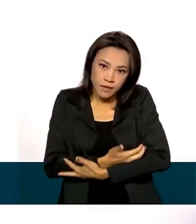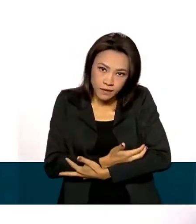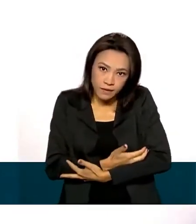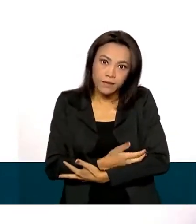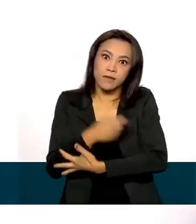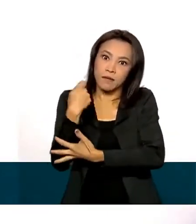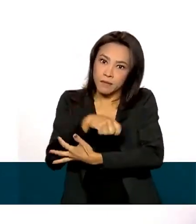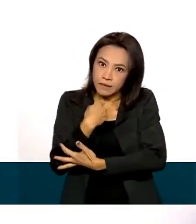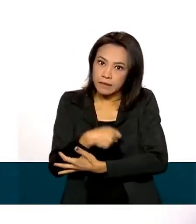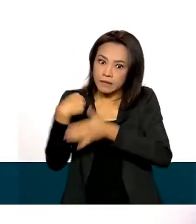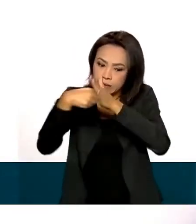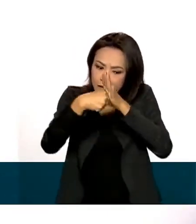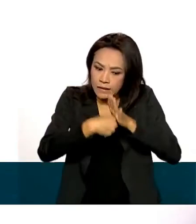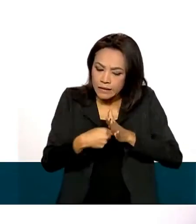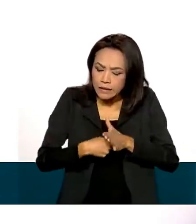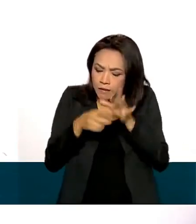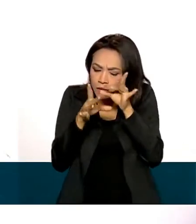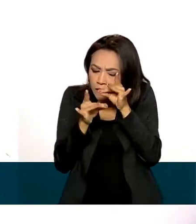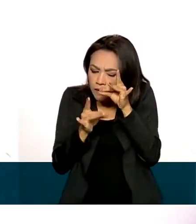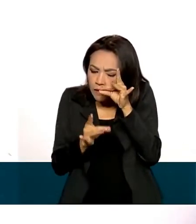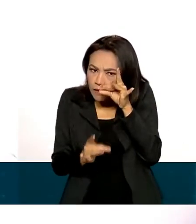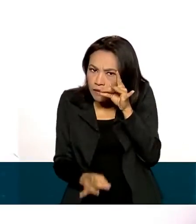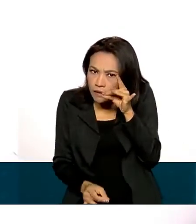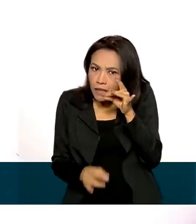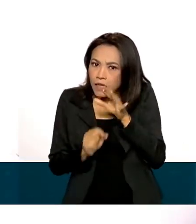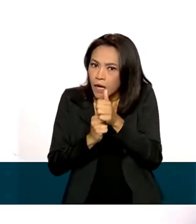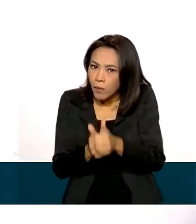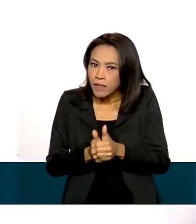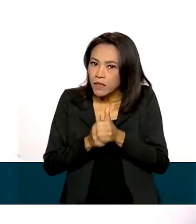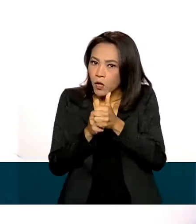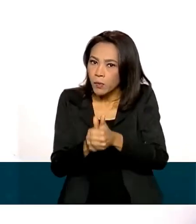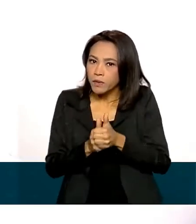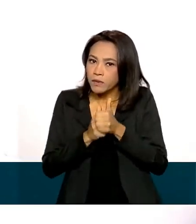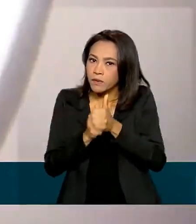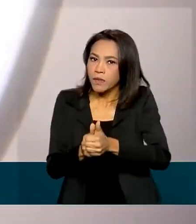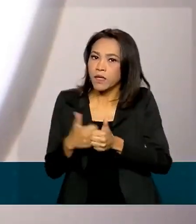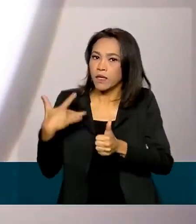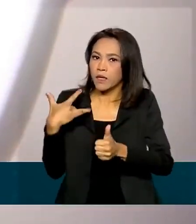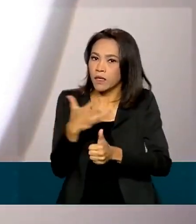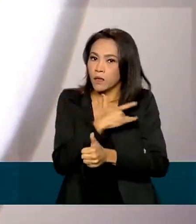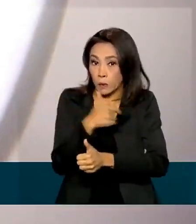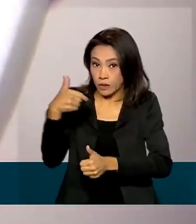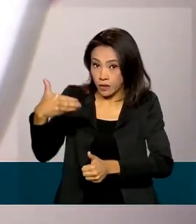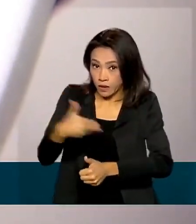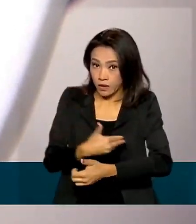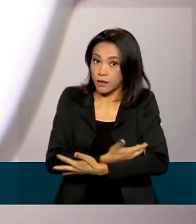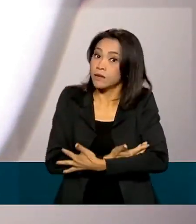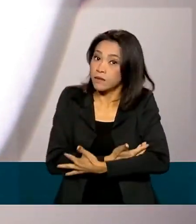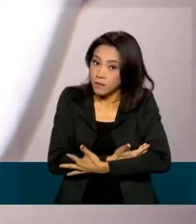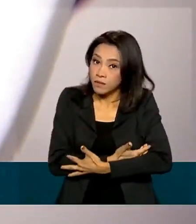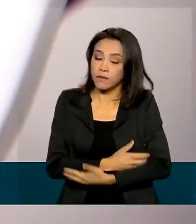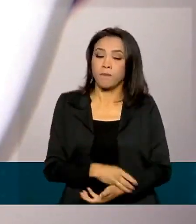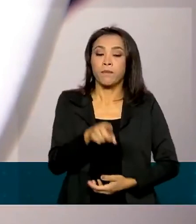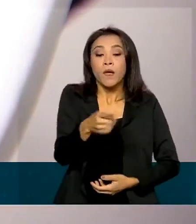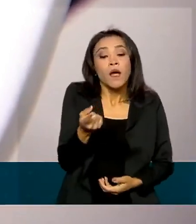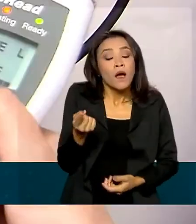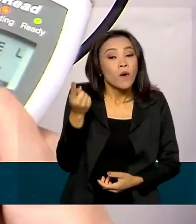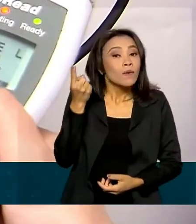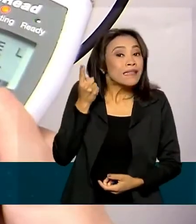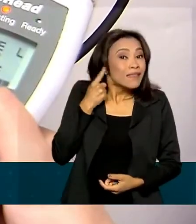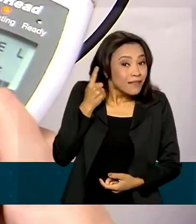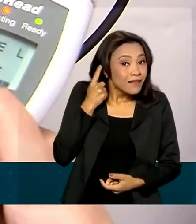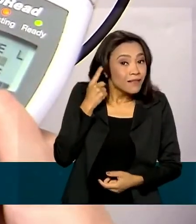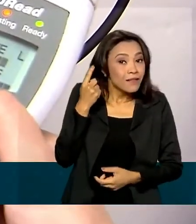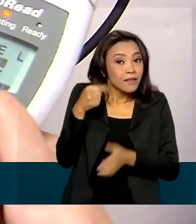mais específico e faz um monitoramento da audição dessa criança. O teste para avaliar a audição da criança é